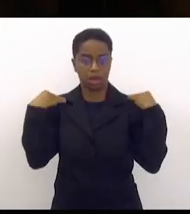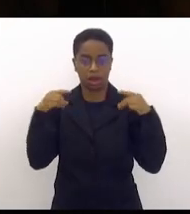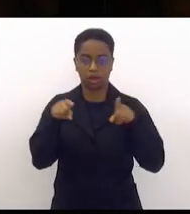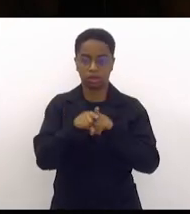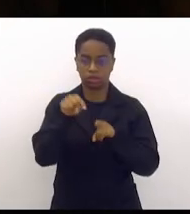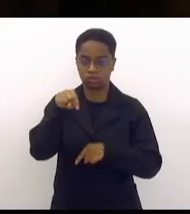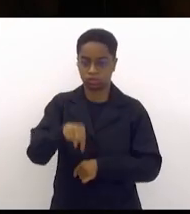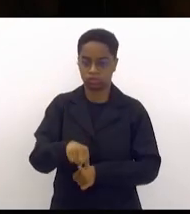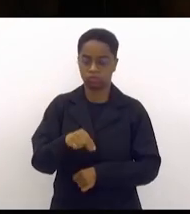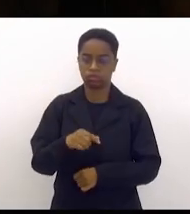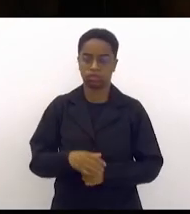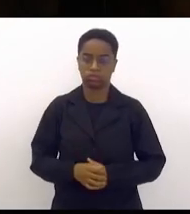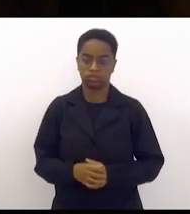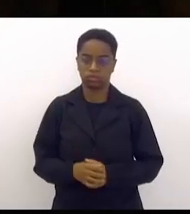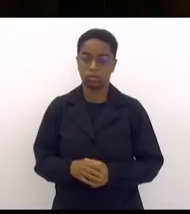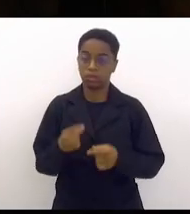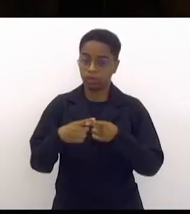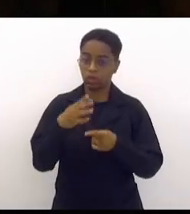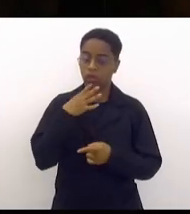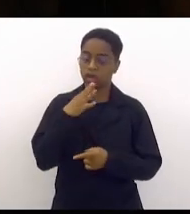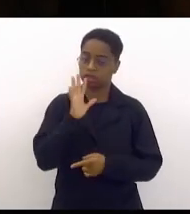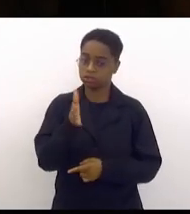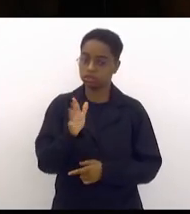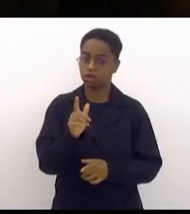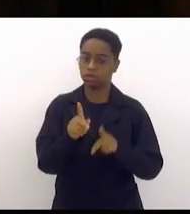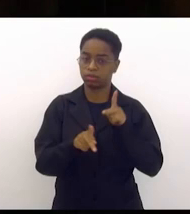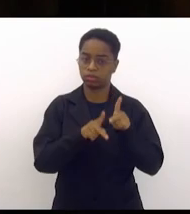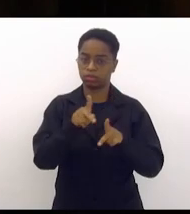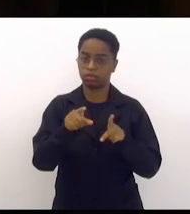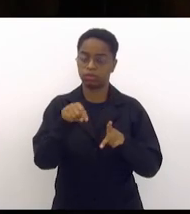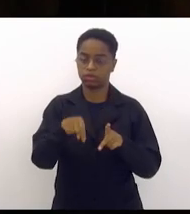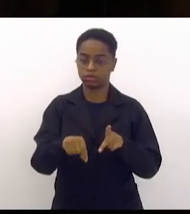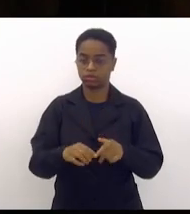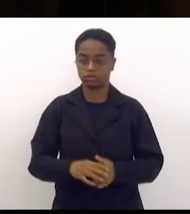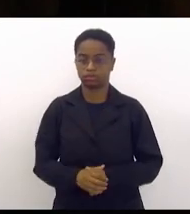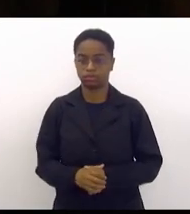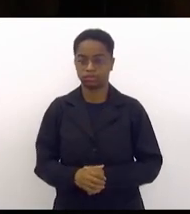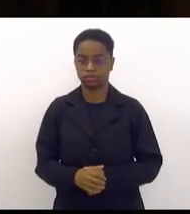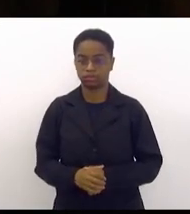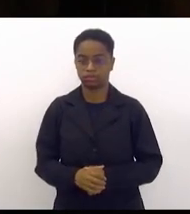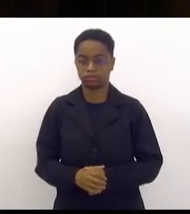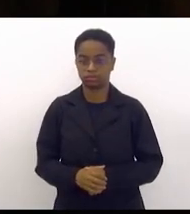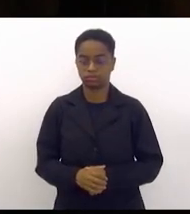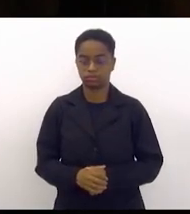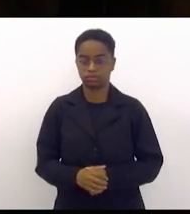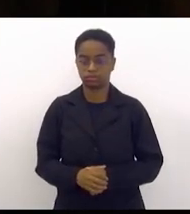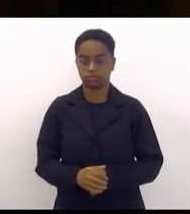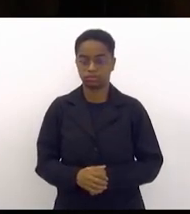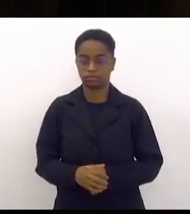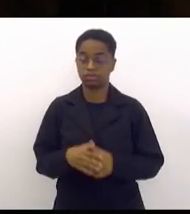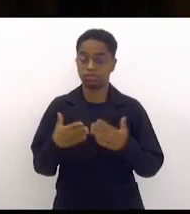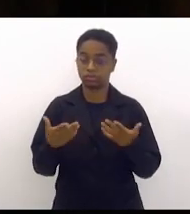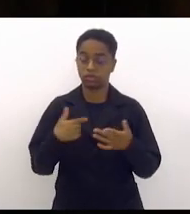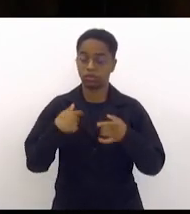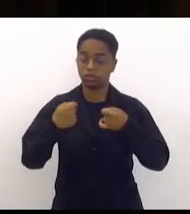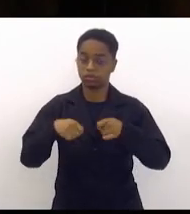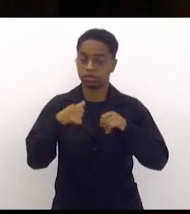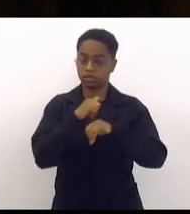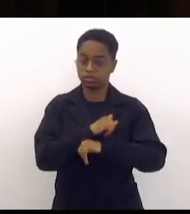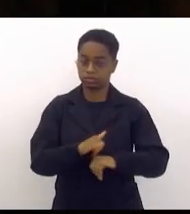conhece os hábitos da população do Rio de Janeiro assim eu devo dizer que